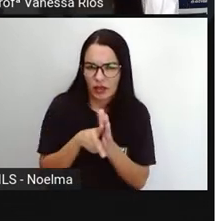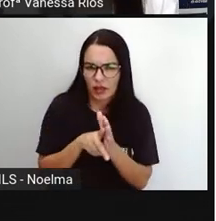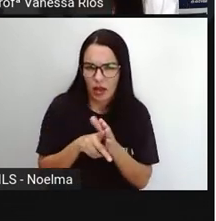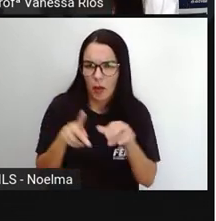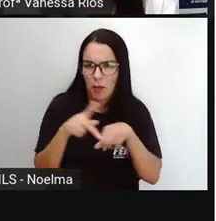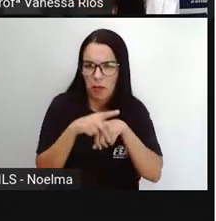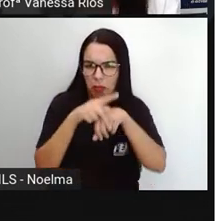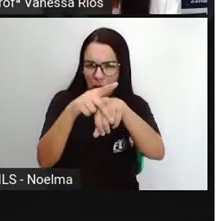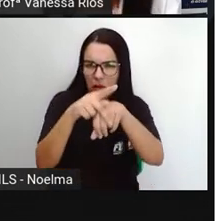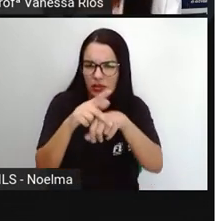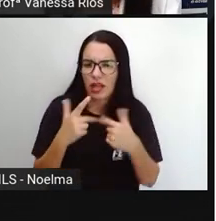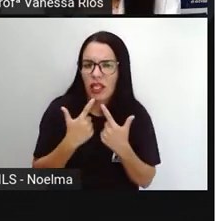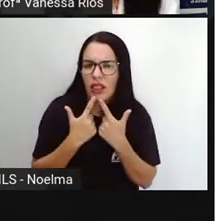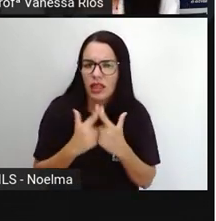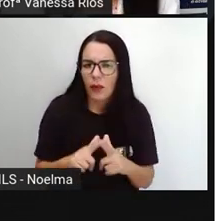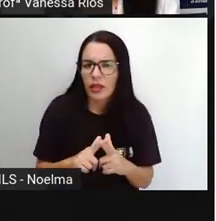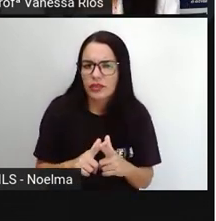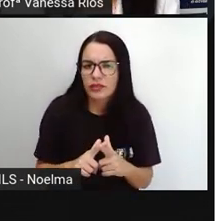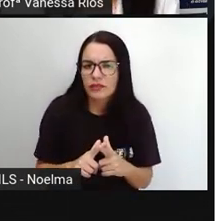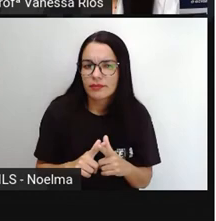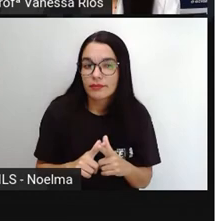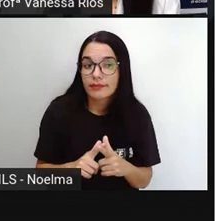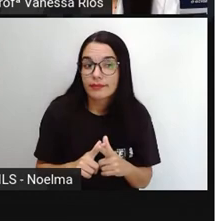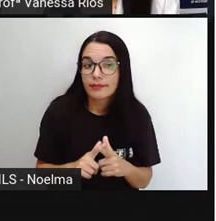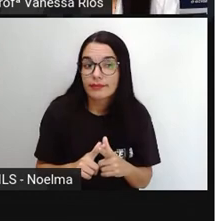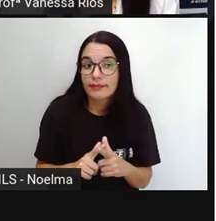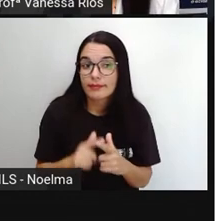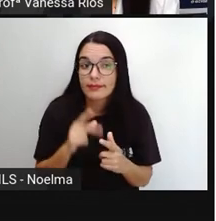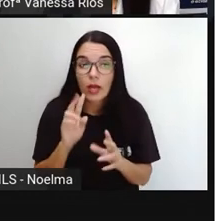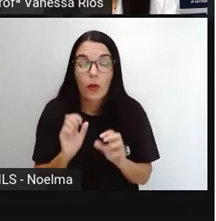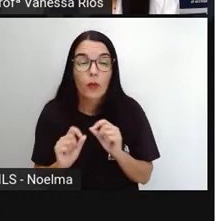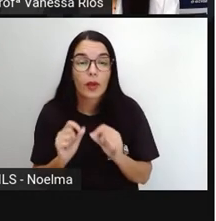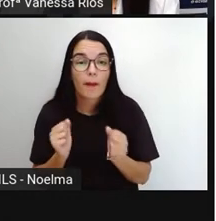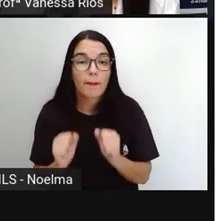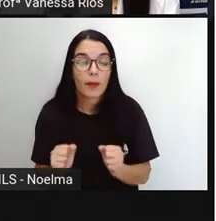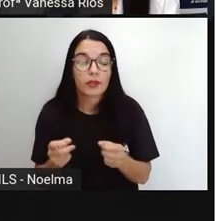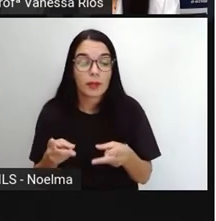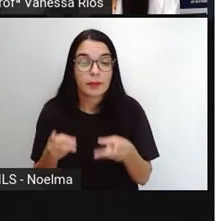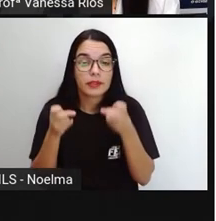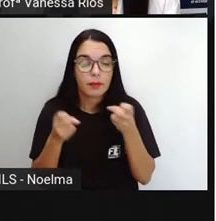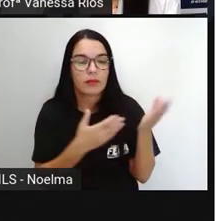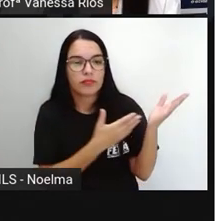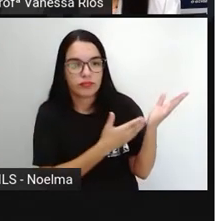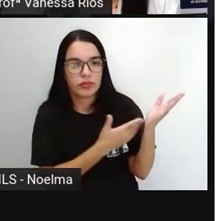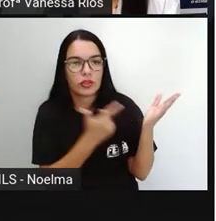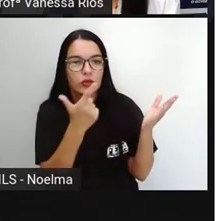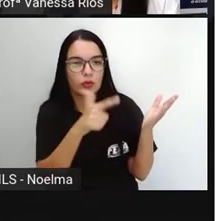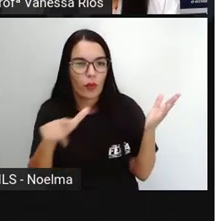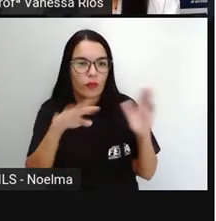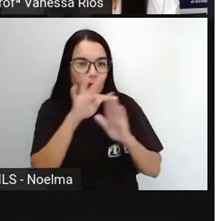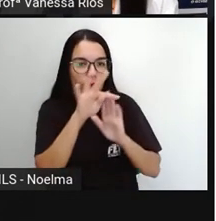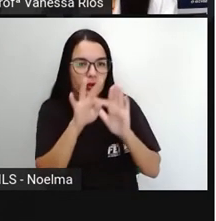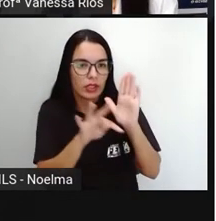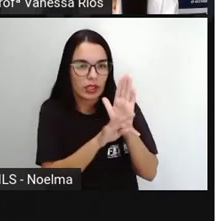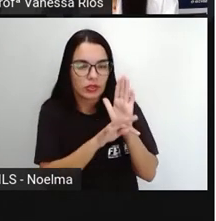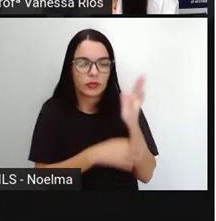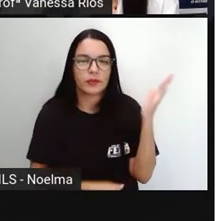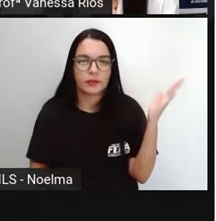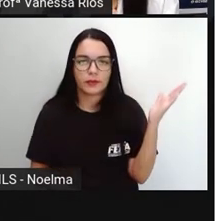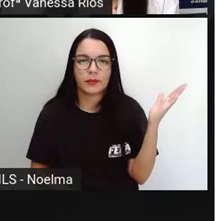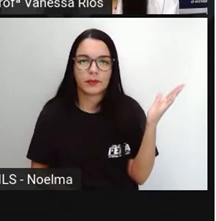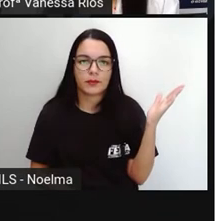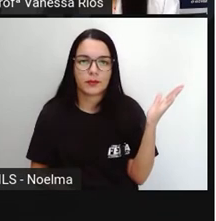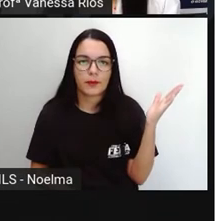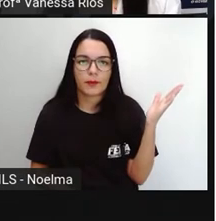poéticas na linguagem? O que a gente pode perceber? Aí novamente a Pró traz aqui os recortes do mesmo